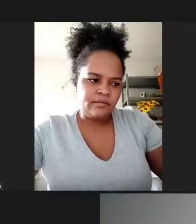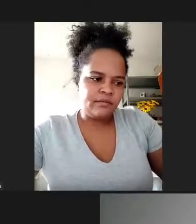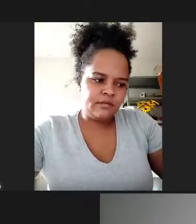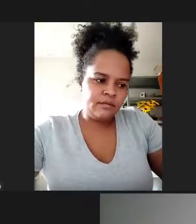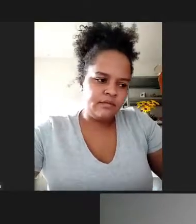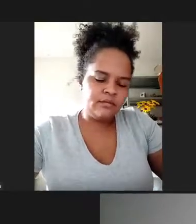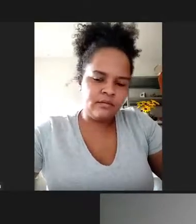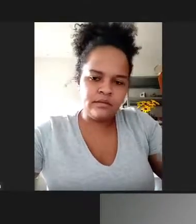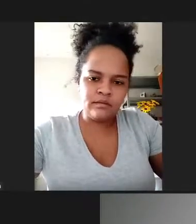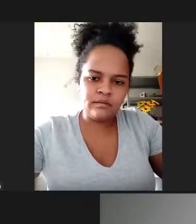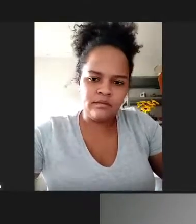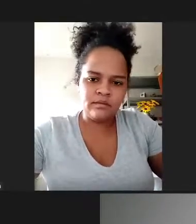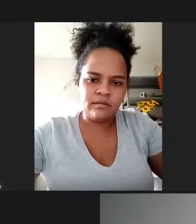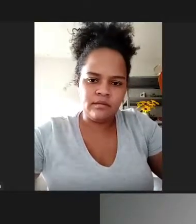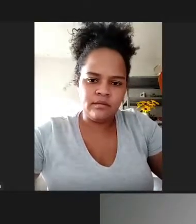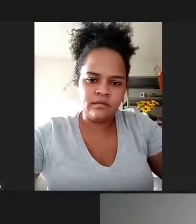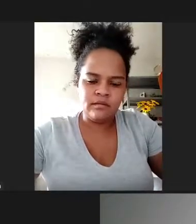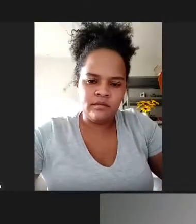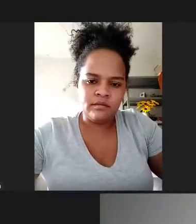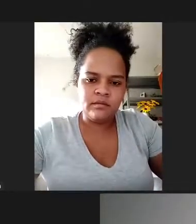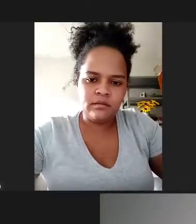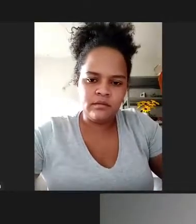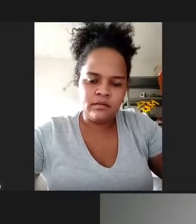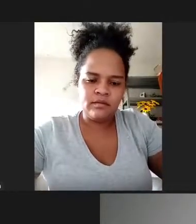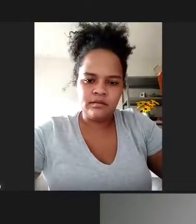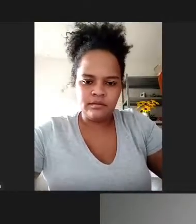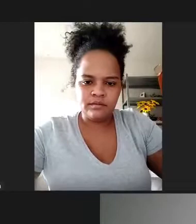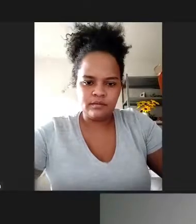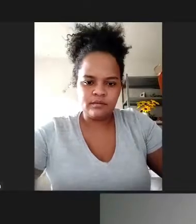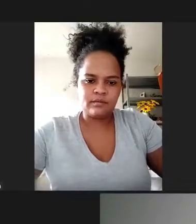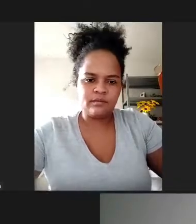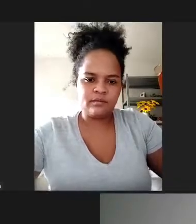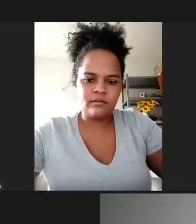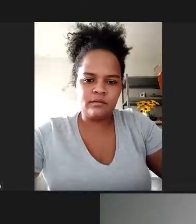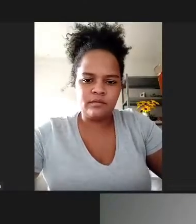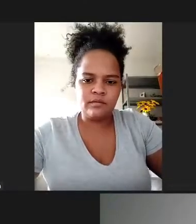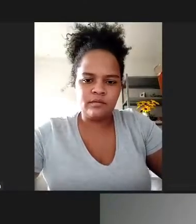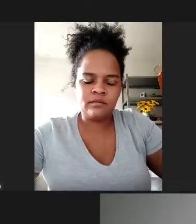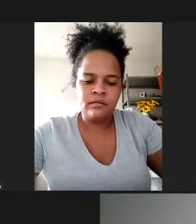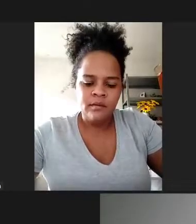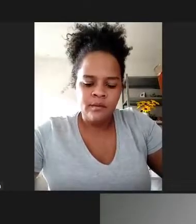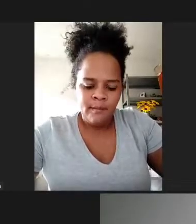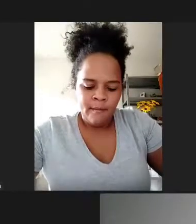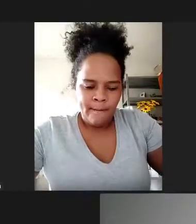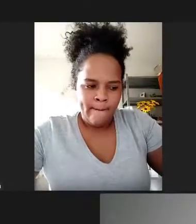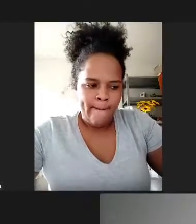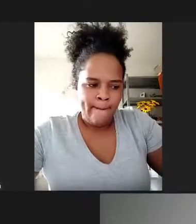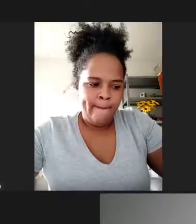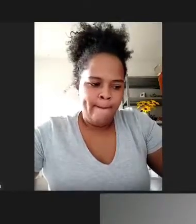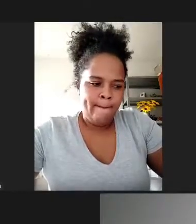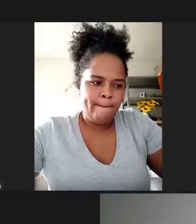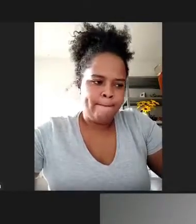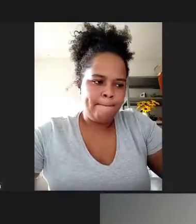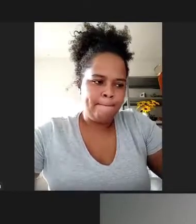elaborar, por quê? Porque está uma pressão grande, em especial, tanto, está um desconforto, tanto por parte do motorista, aplicativo, quanto